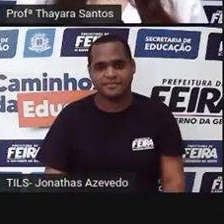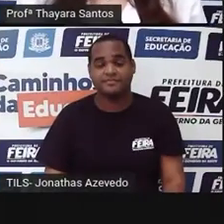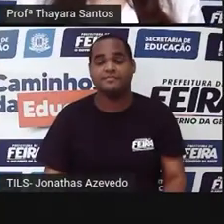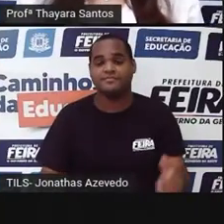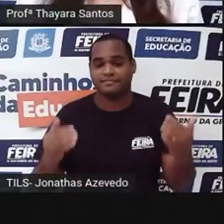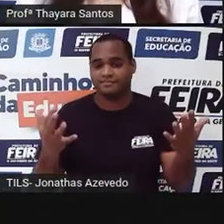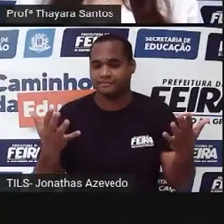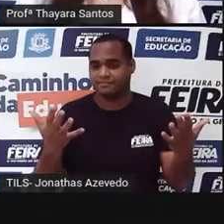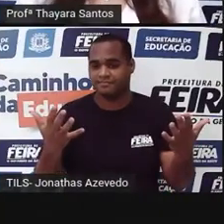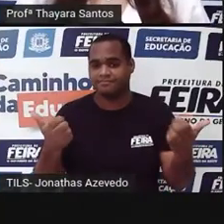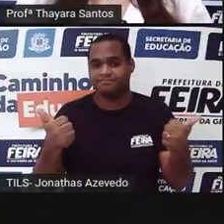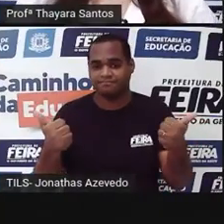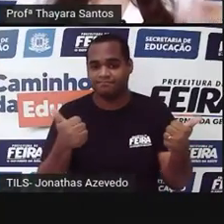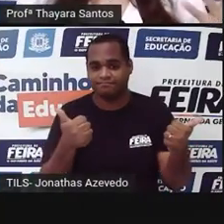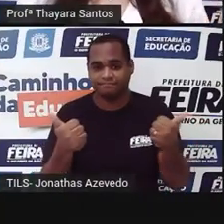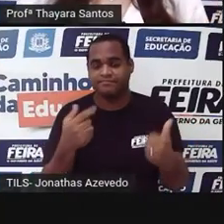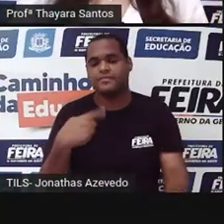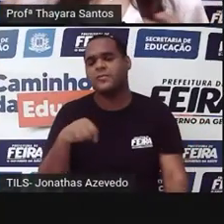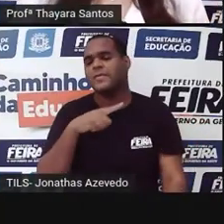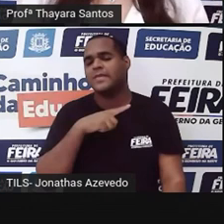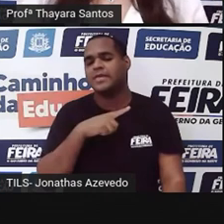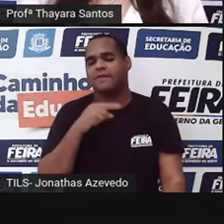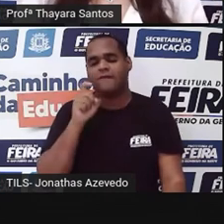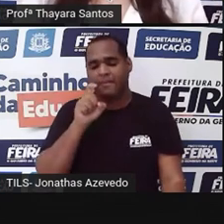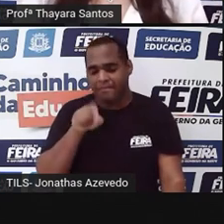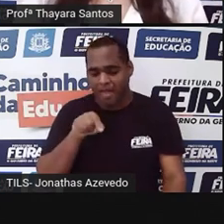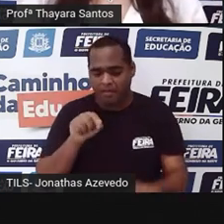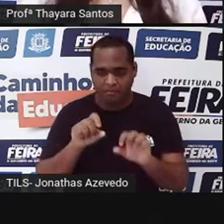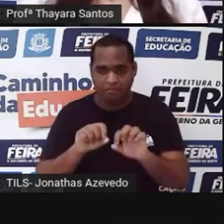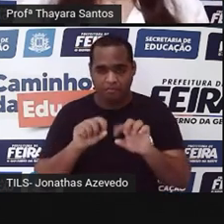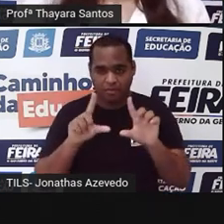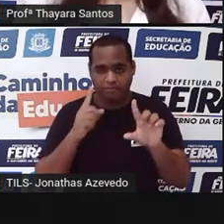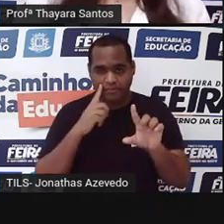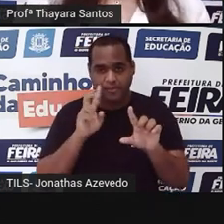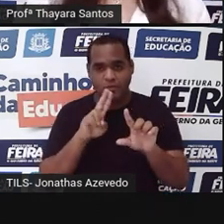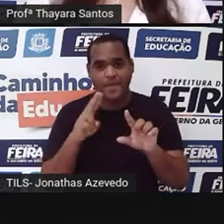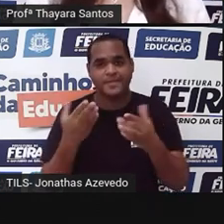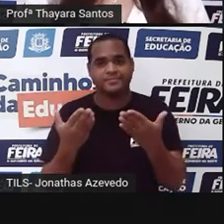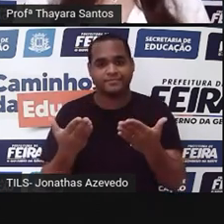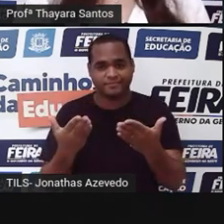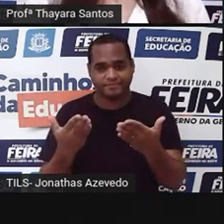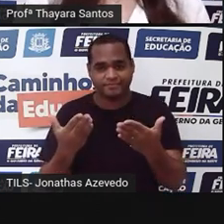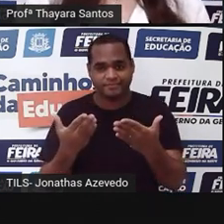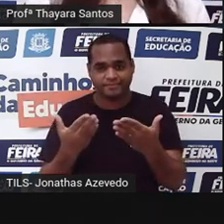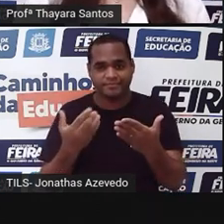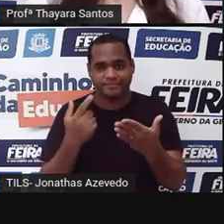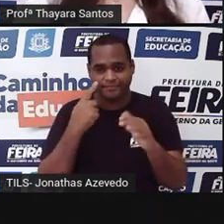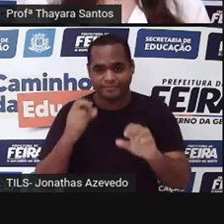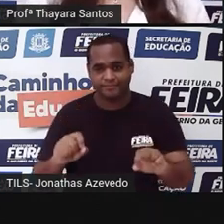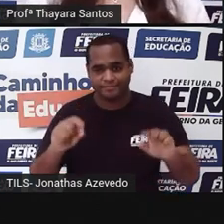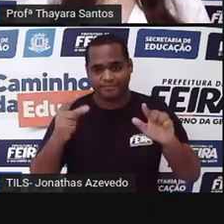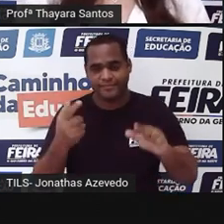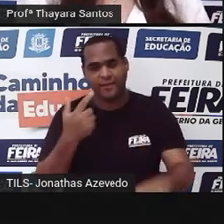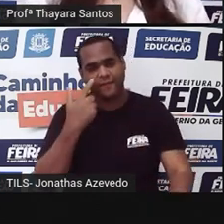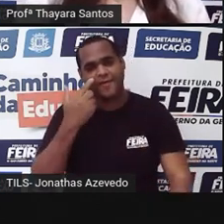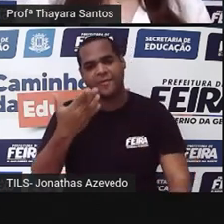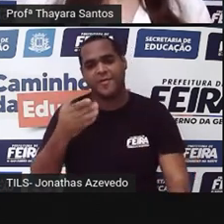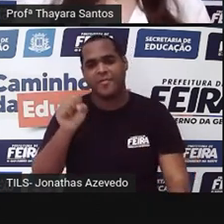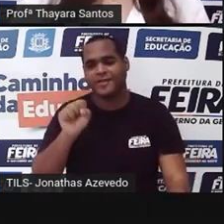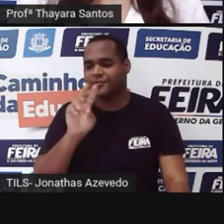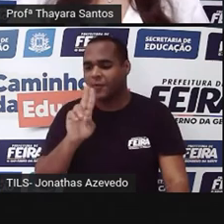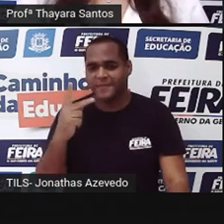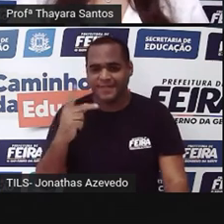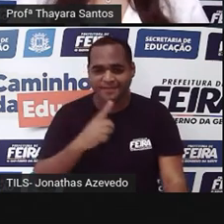Então, gente, aqui, quando vocês clicarem, quando vocês apontarem a câmera, vai aparecer essa tela. Vocês podem colocar o nome de